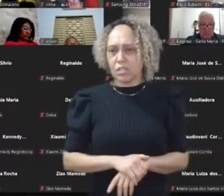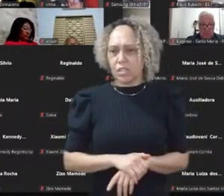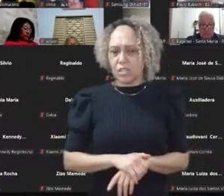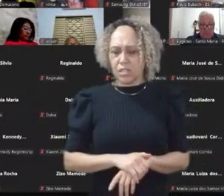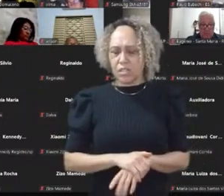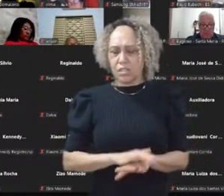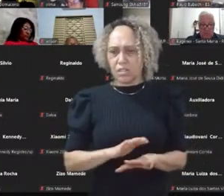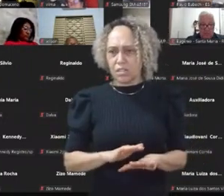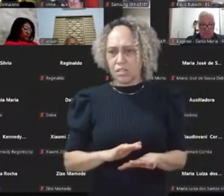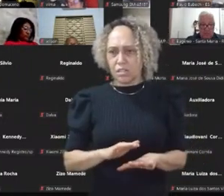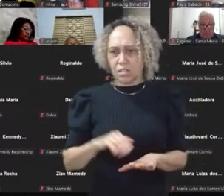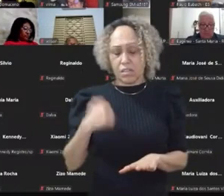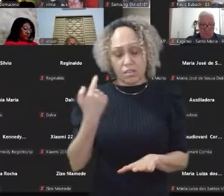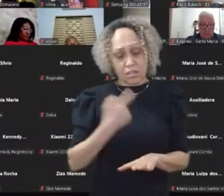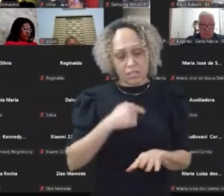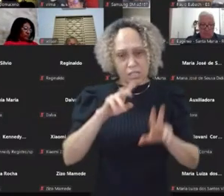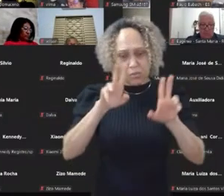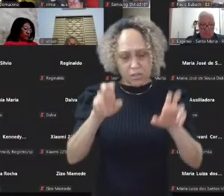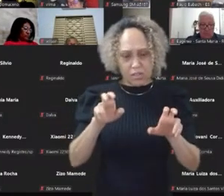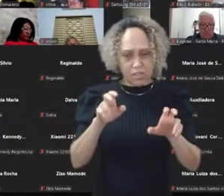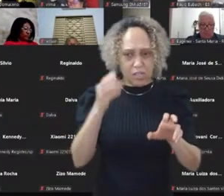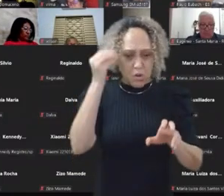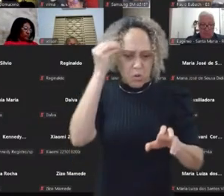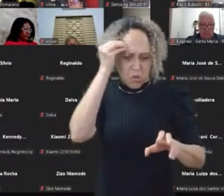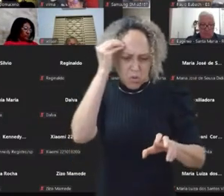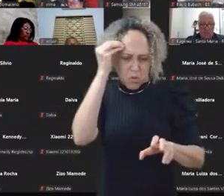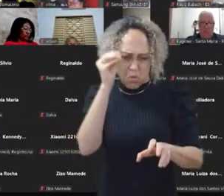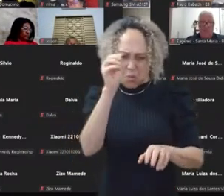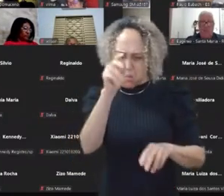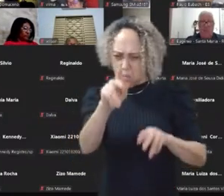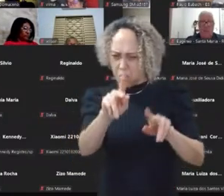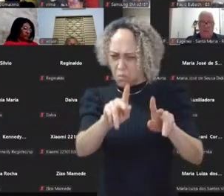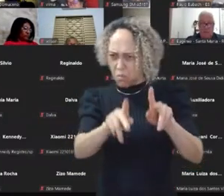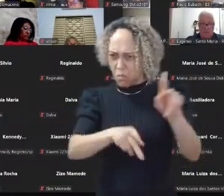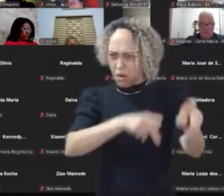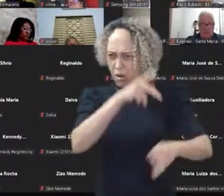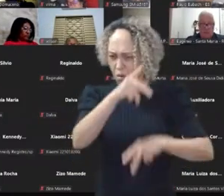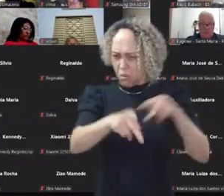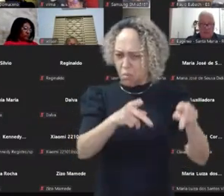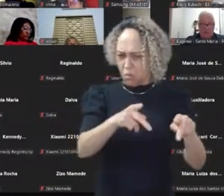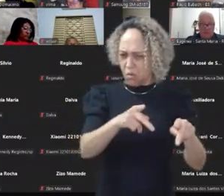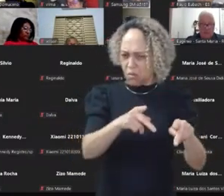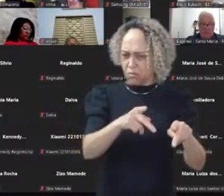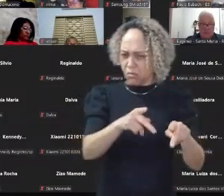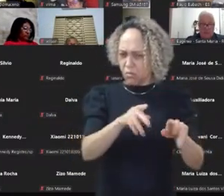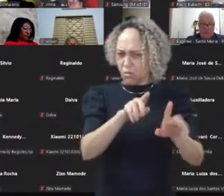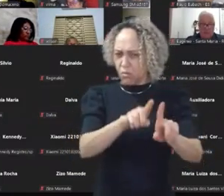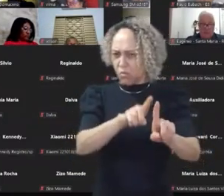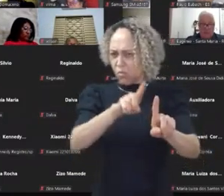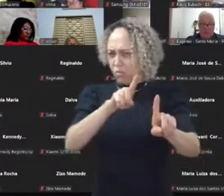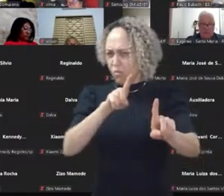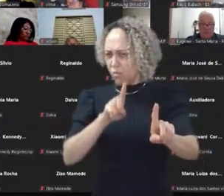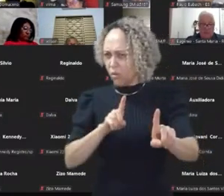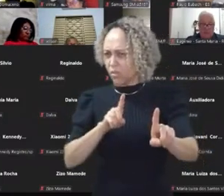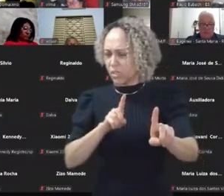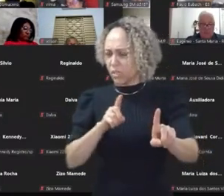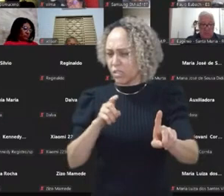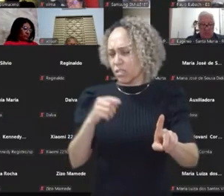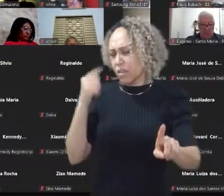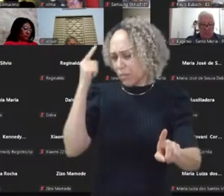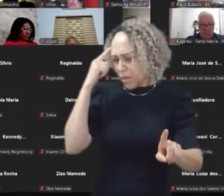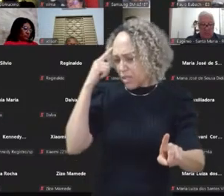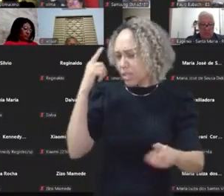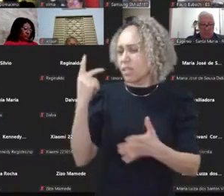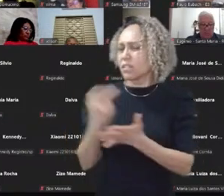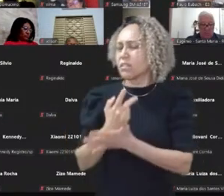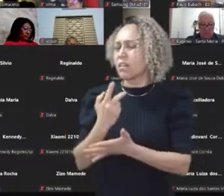questão... Quando a gente está culpando o povo, volta uma casinha e perceba que a gente está fazendo de errado. Mas eu acho que, a partir do momento que a gente escolhe o que